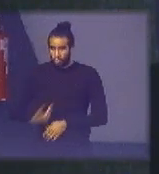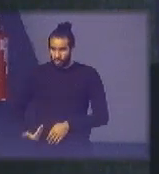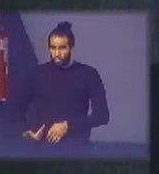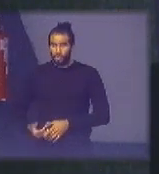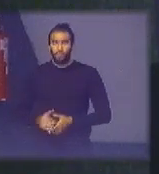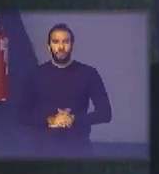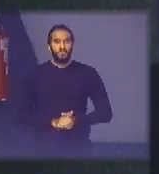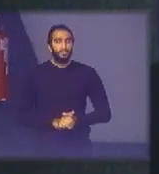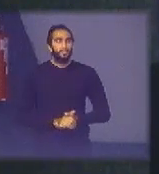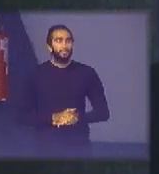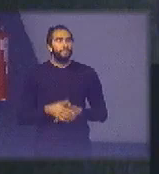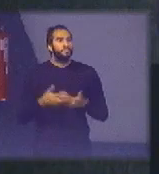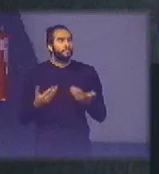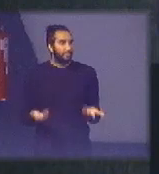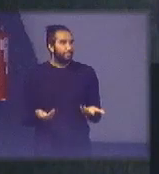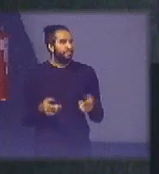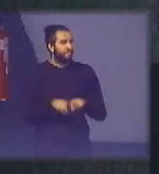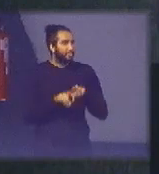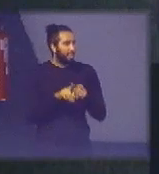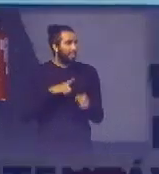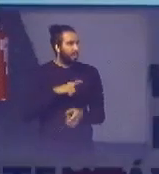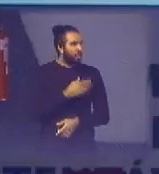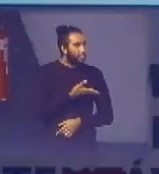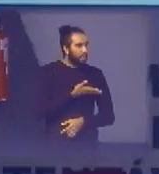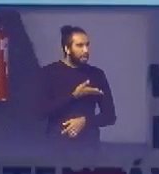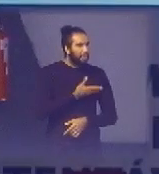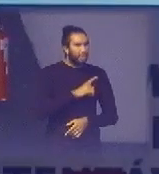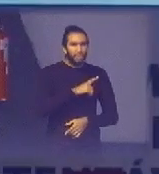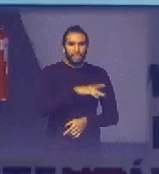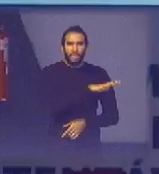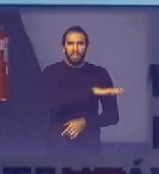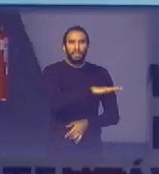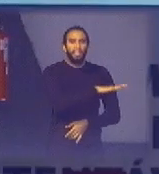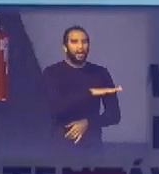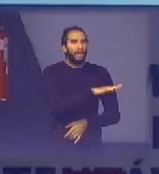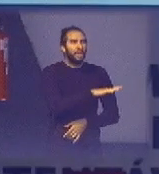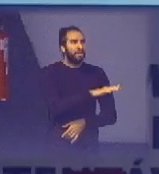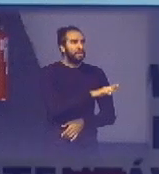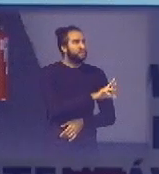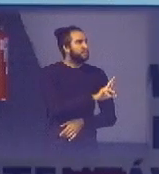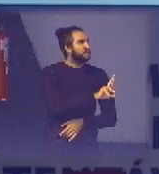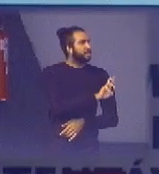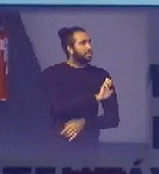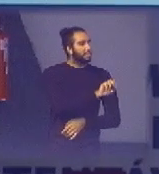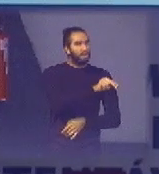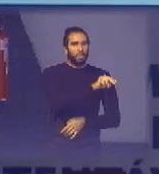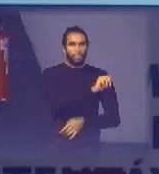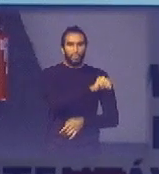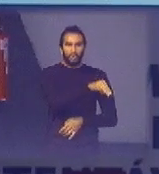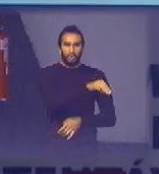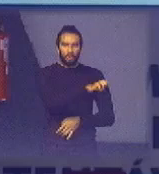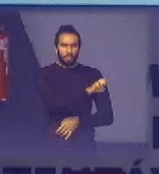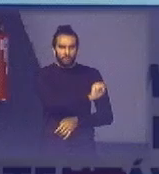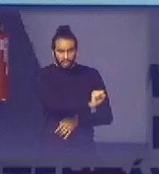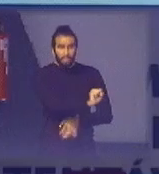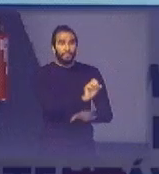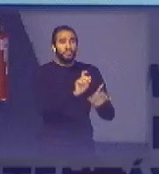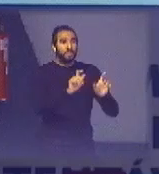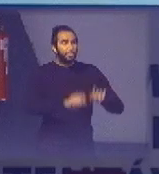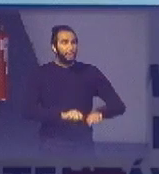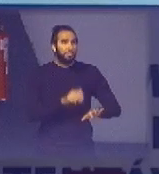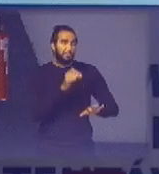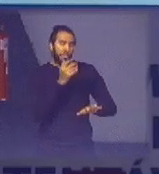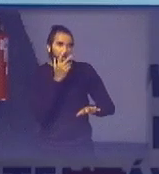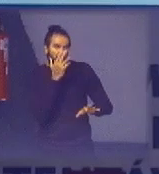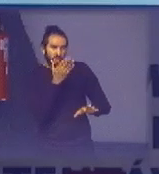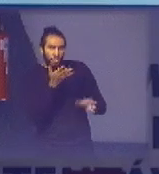a gente tem uma colega que é da área do Departamento de Normas que talvez hoje seja